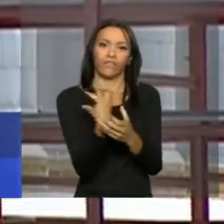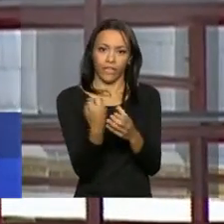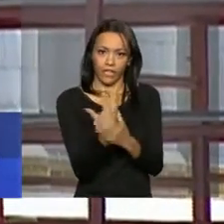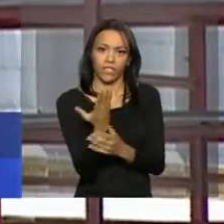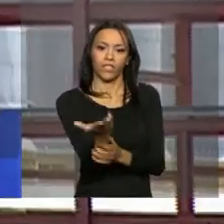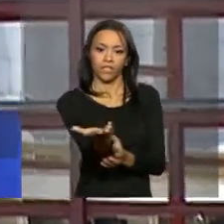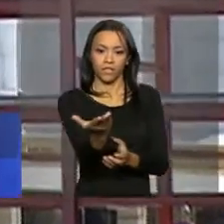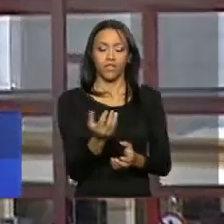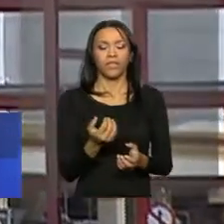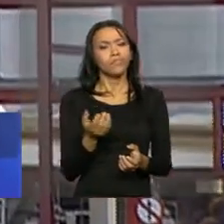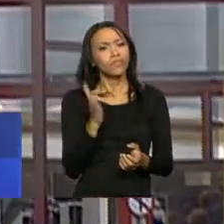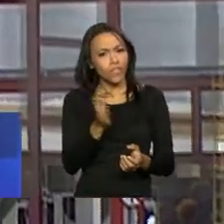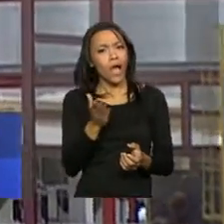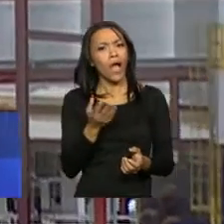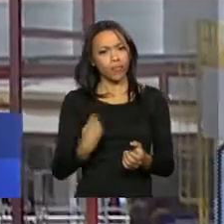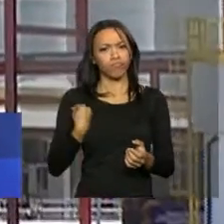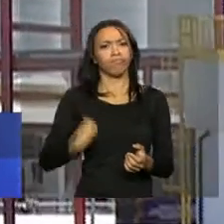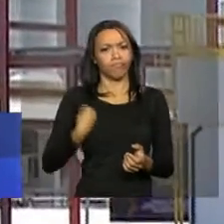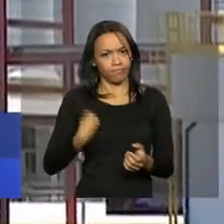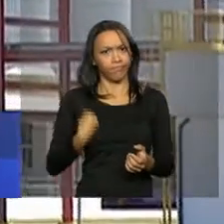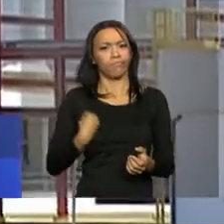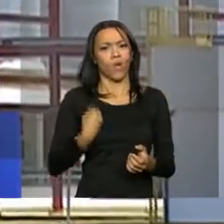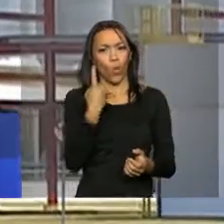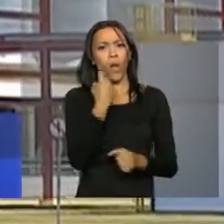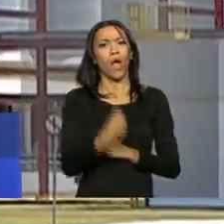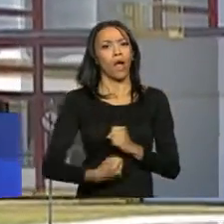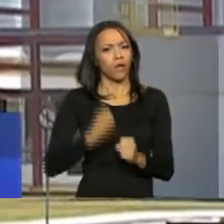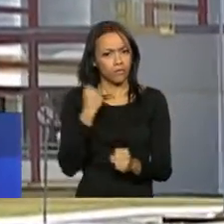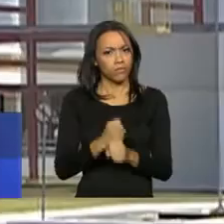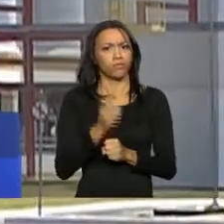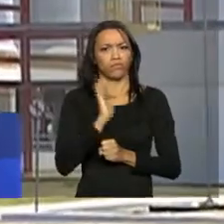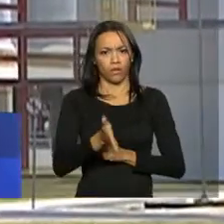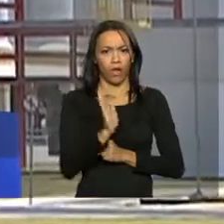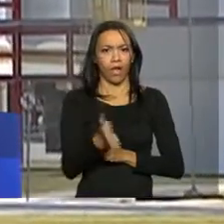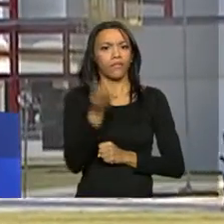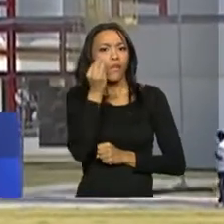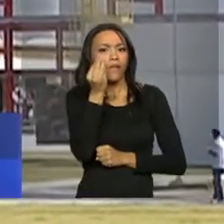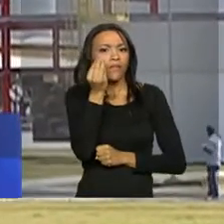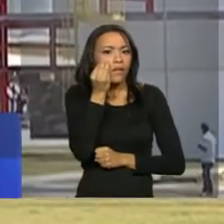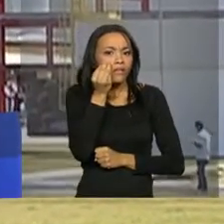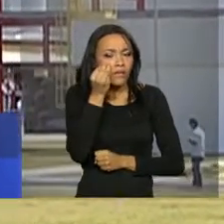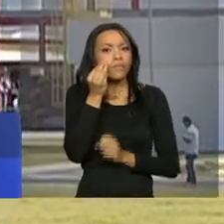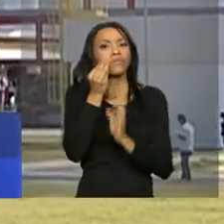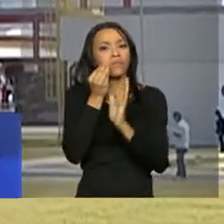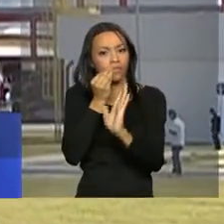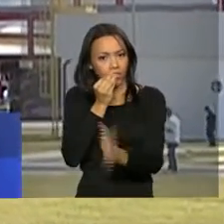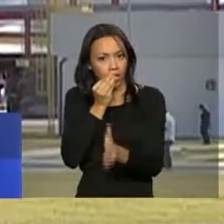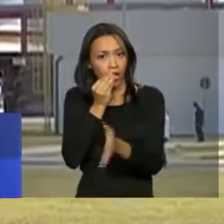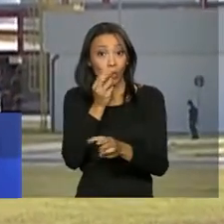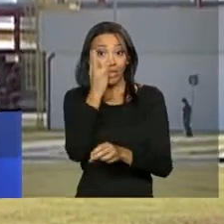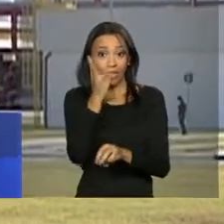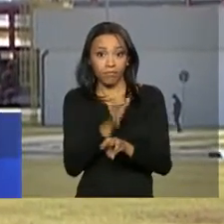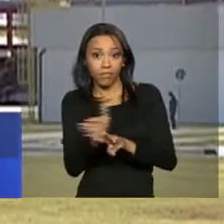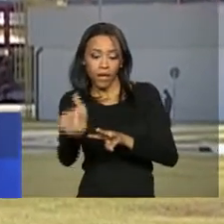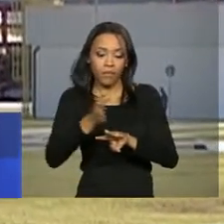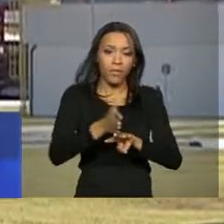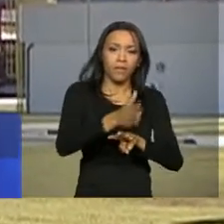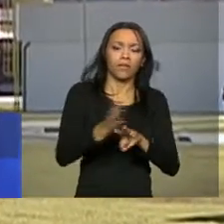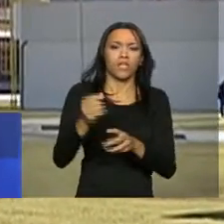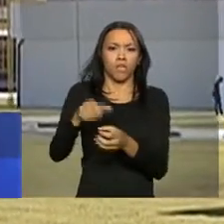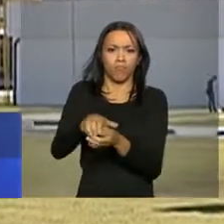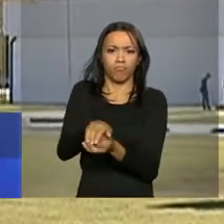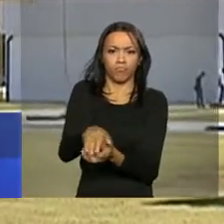a fábrica já está em funcionamento há um ano, operando em regime de testes, com três linhas de produção, sendo duas para